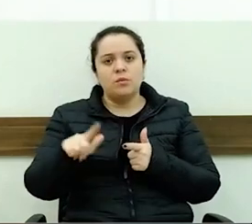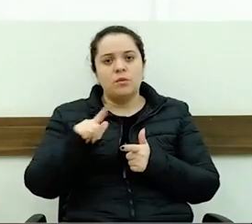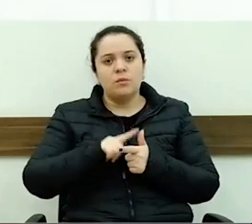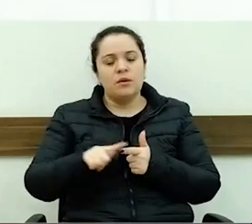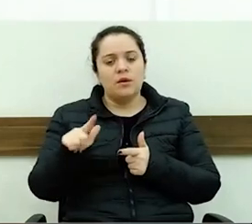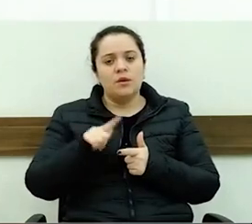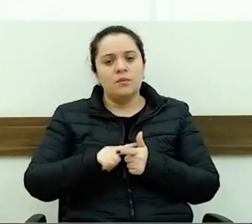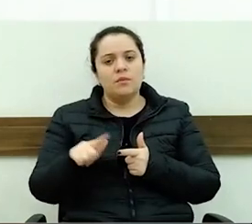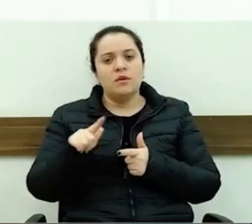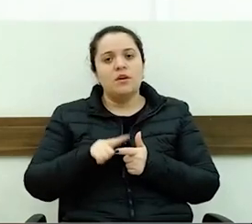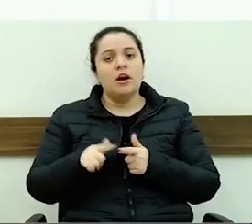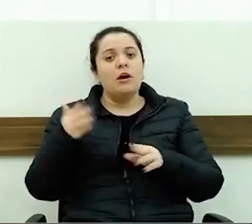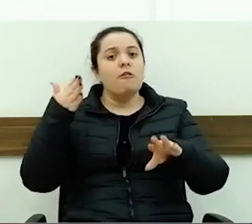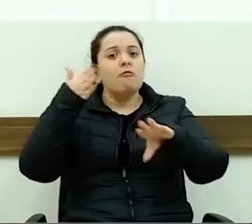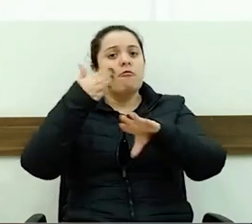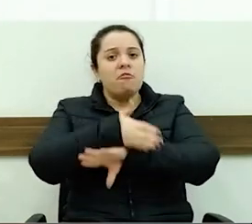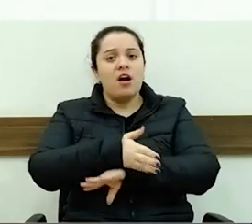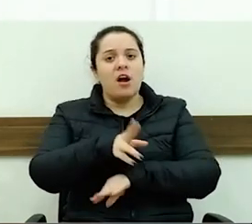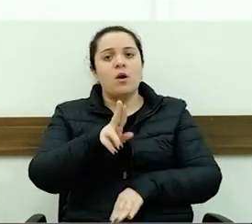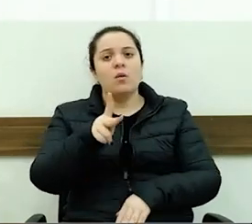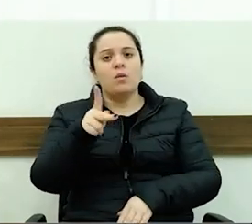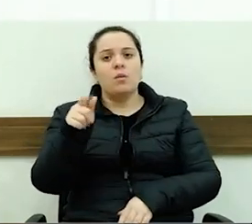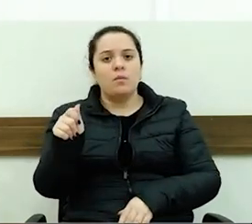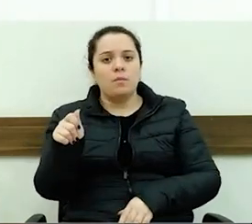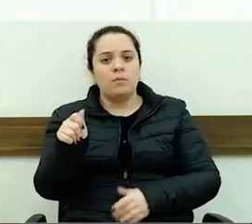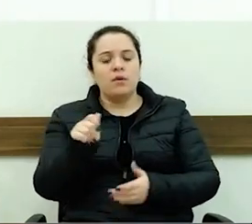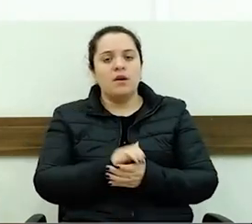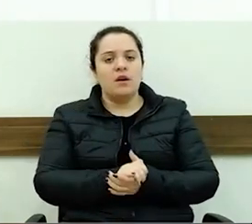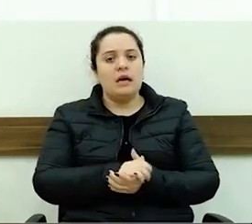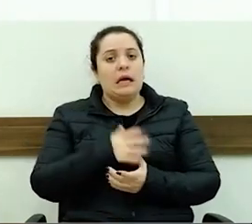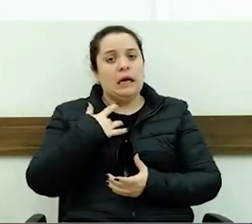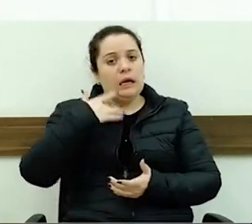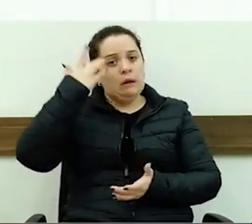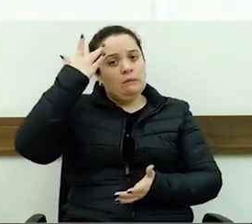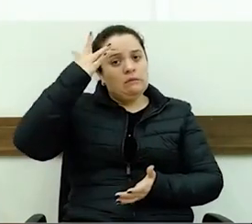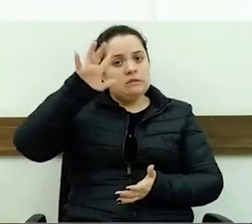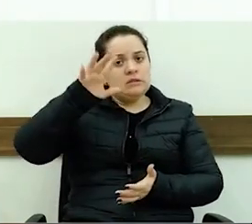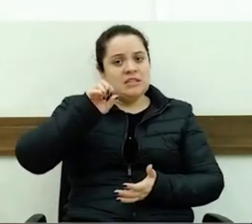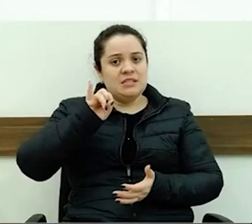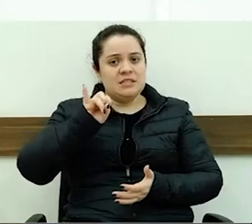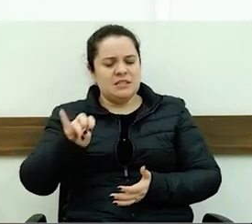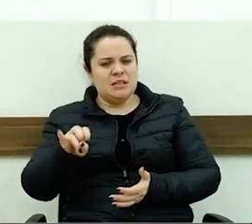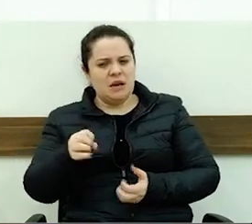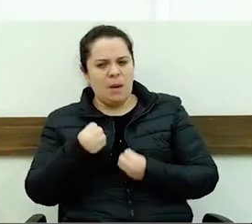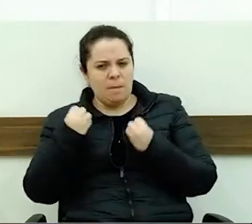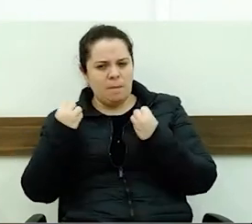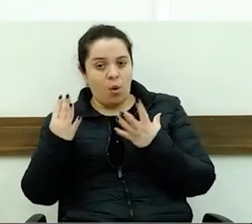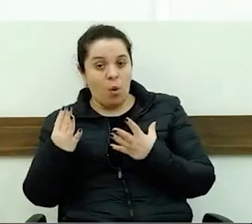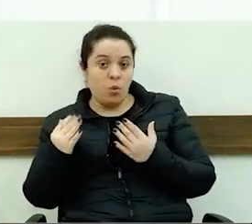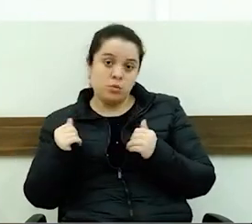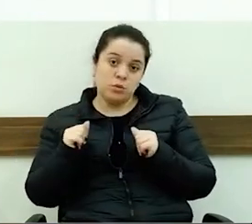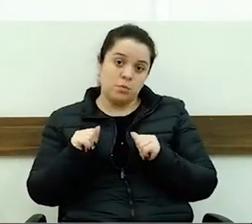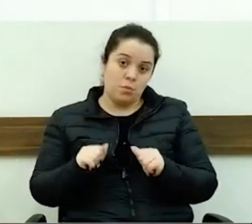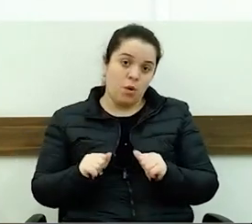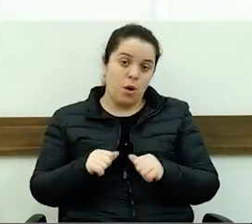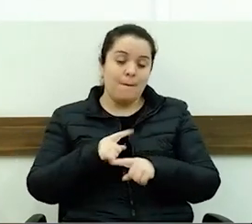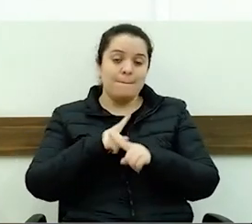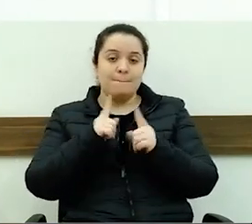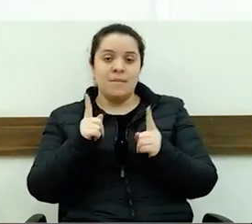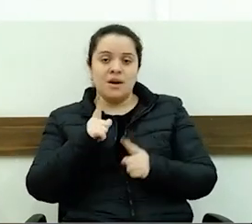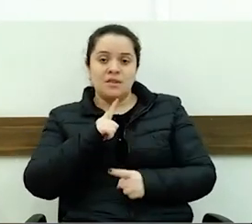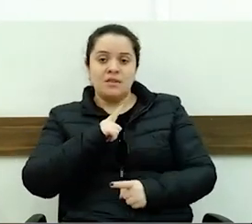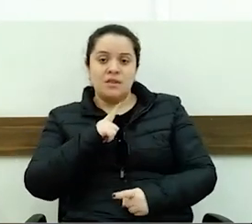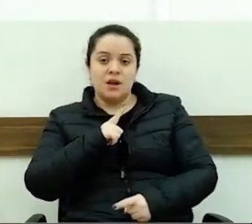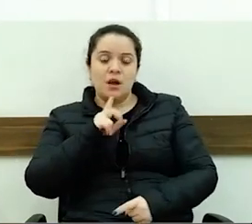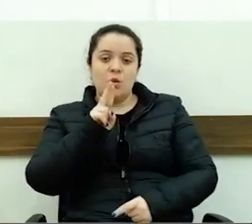acabam caindo tudo na UPA. Eu não sei se é uma ideia ou se pode, mas existem as UBSs dos bairros,